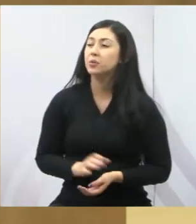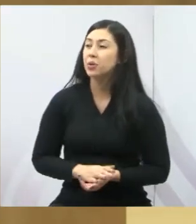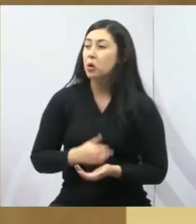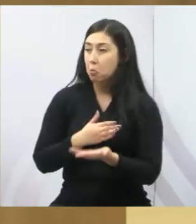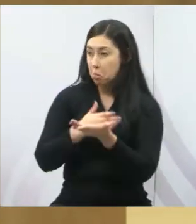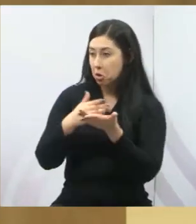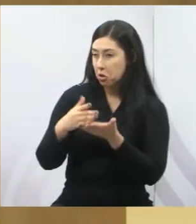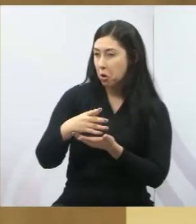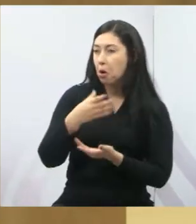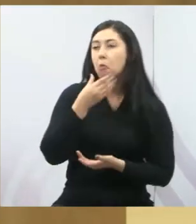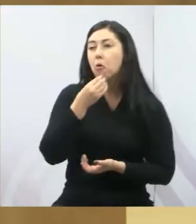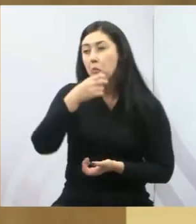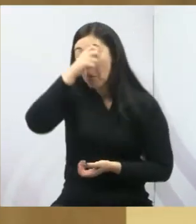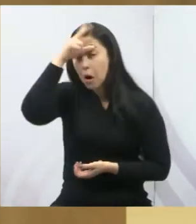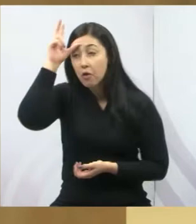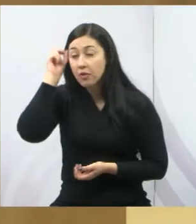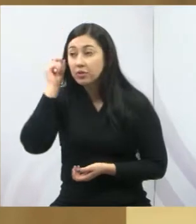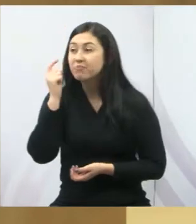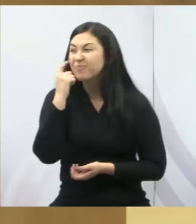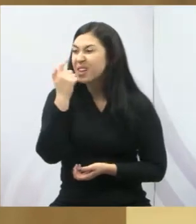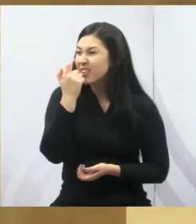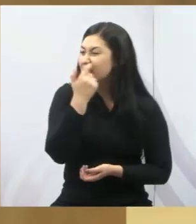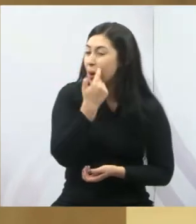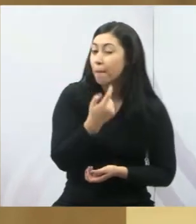pouco mais de 30% de asfalto?